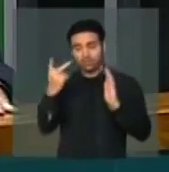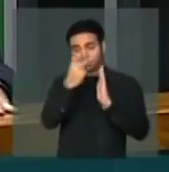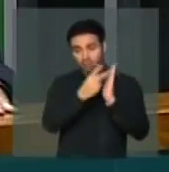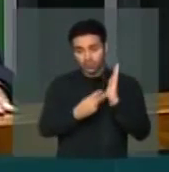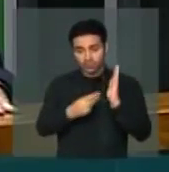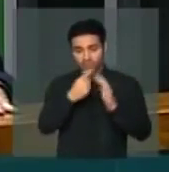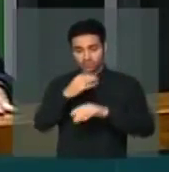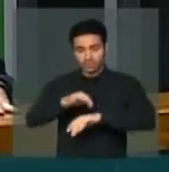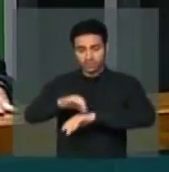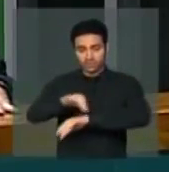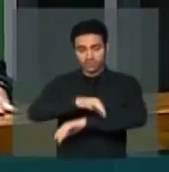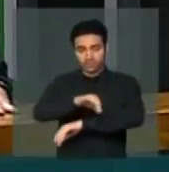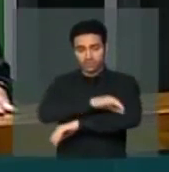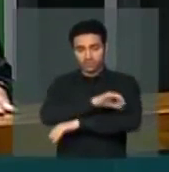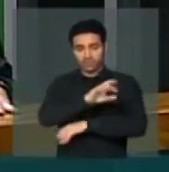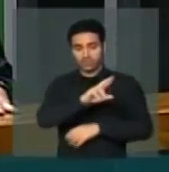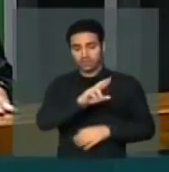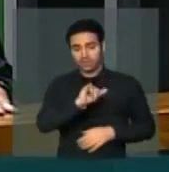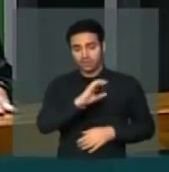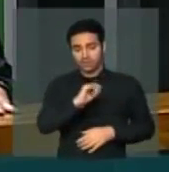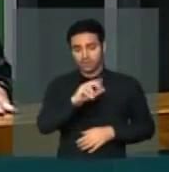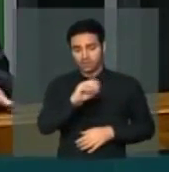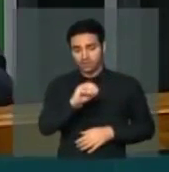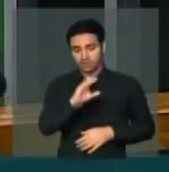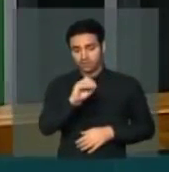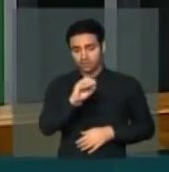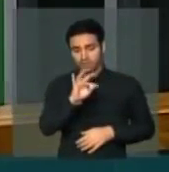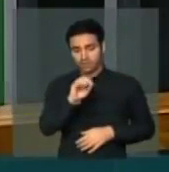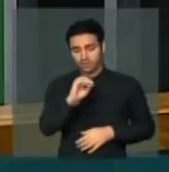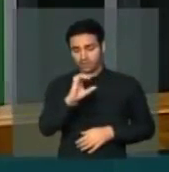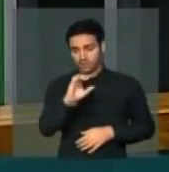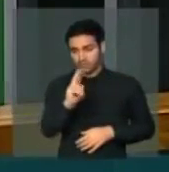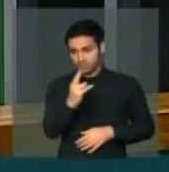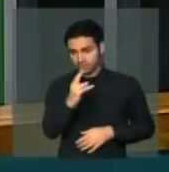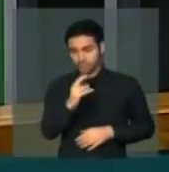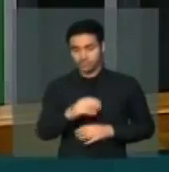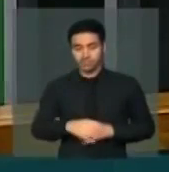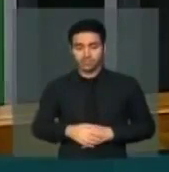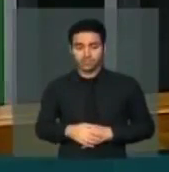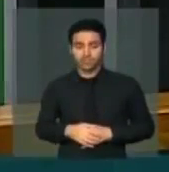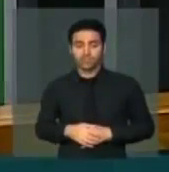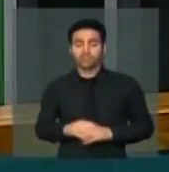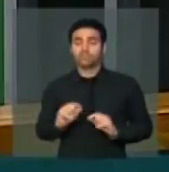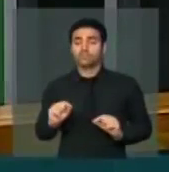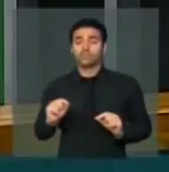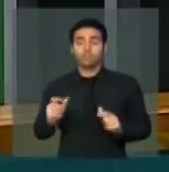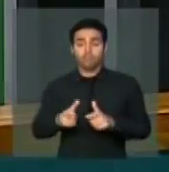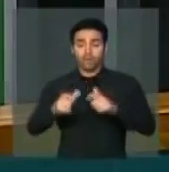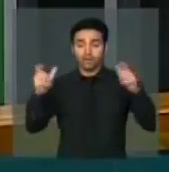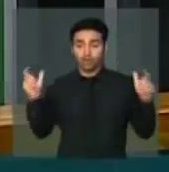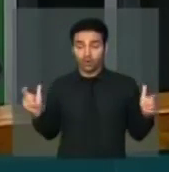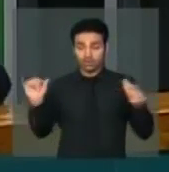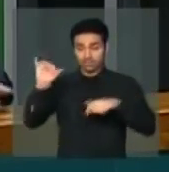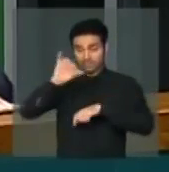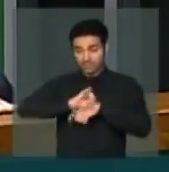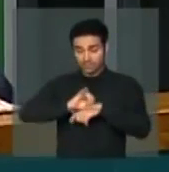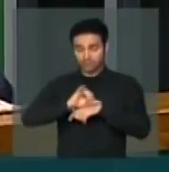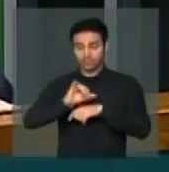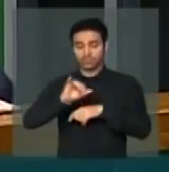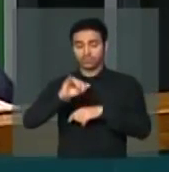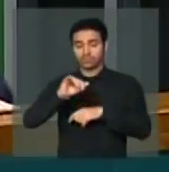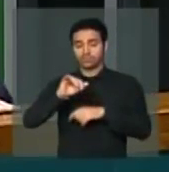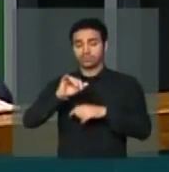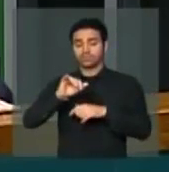arquiteto Ricardo Ataque e que esse seria o maior centro de convenções do Nordeste